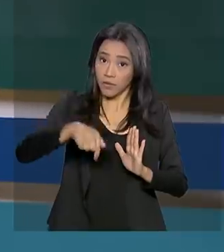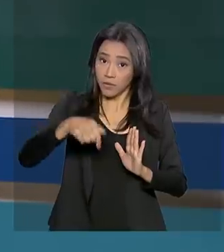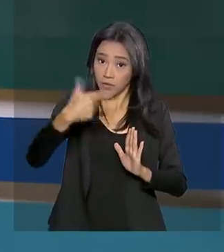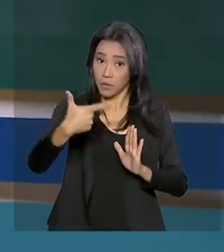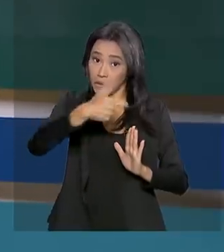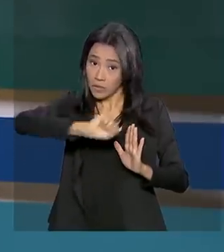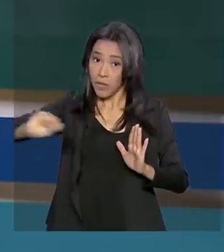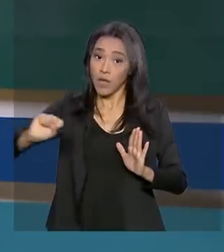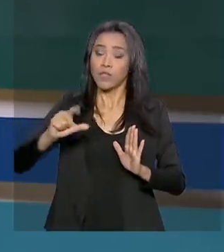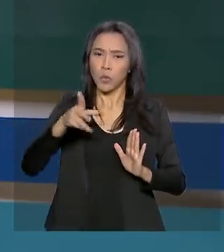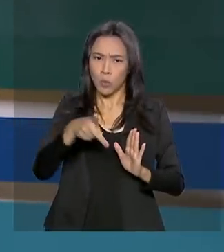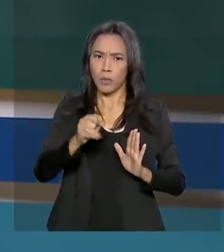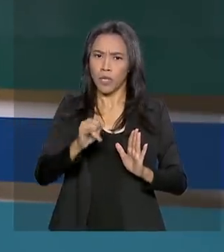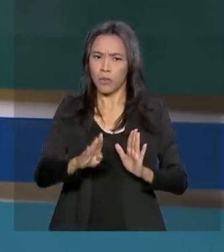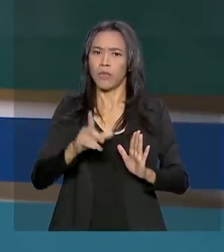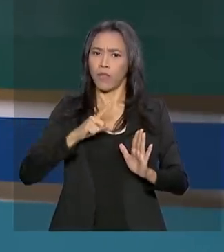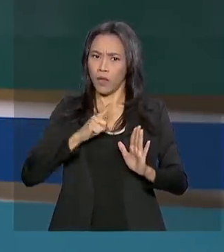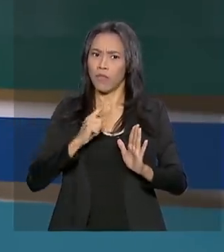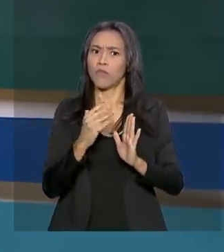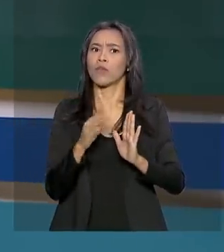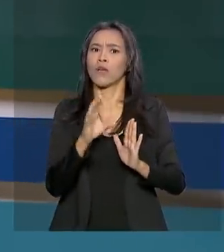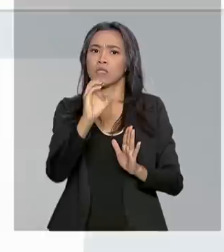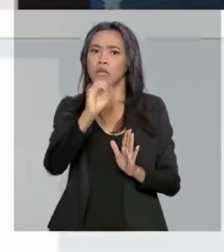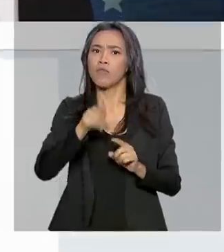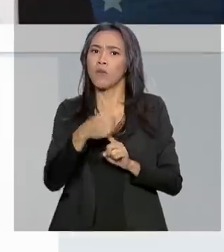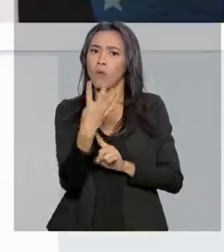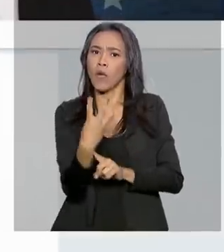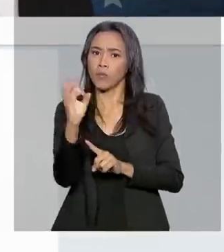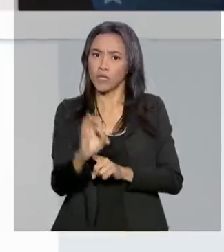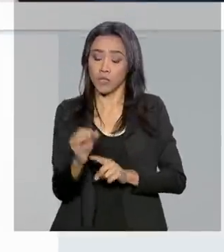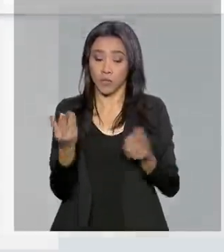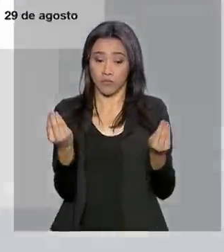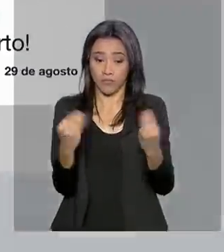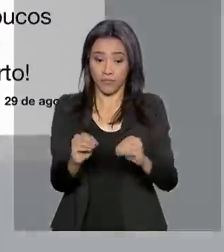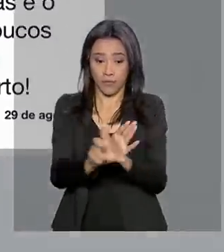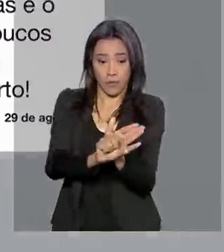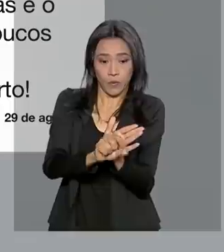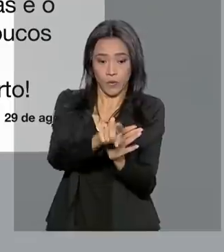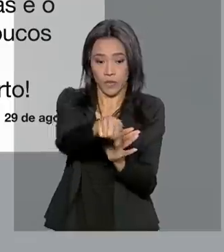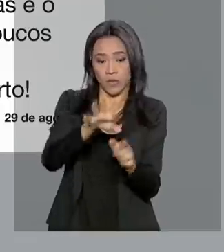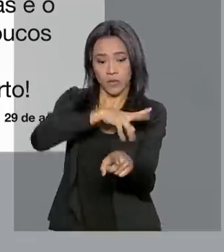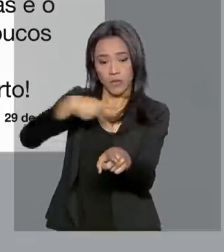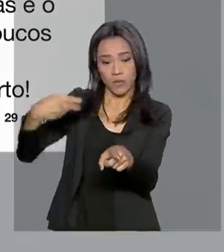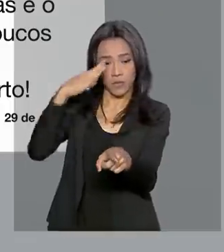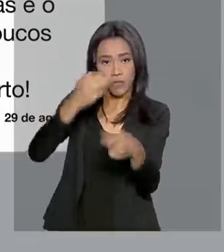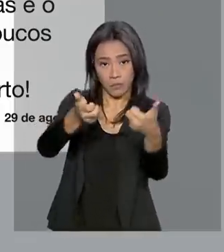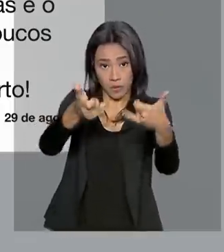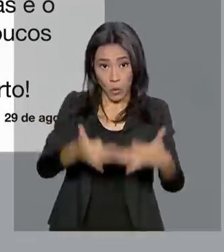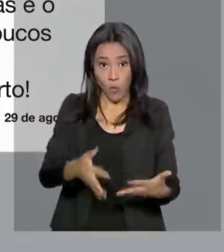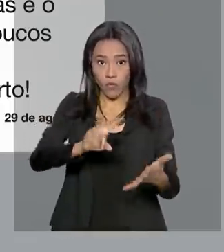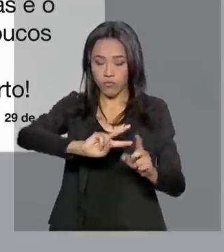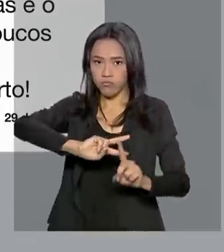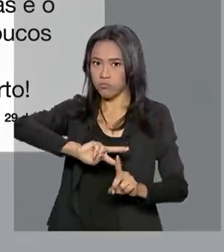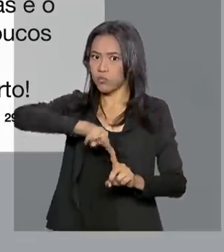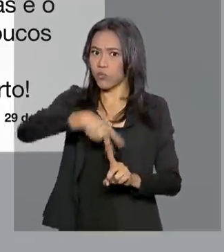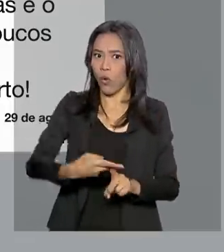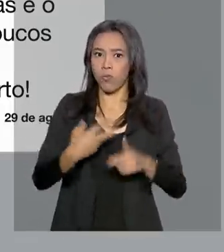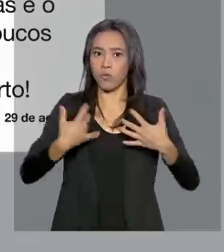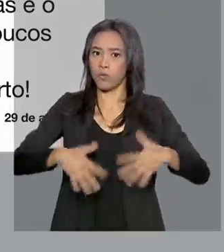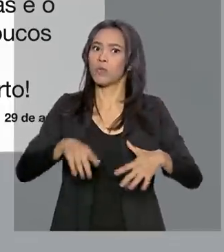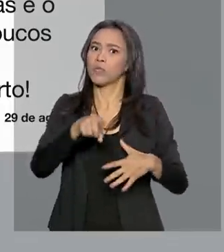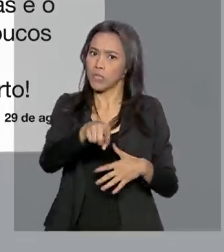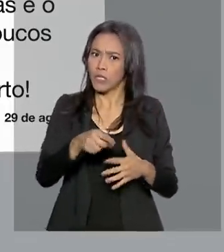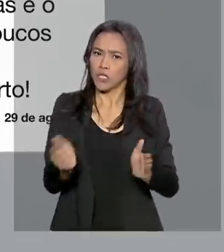teve alta de 0,4%. Pelo Twitter, o presidente Jair Bolsonaro disse que o crescimento do PIB foi o dobro do previsto